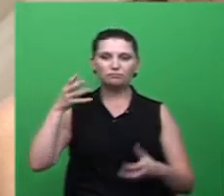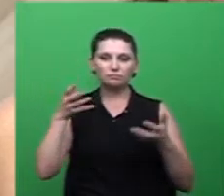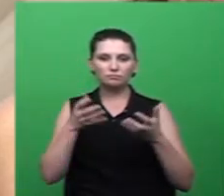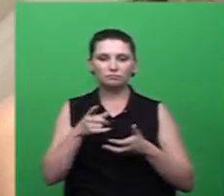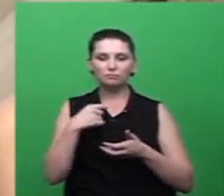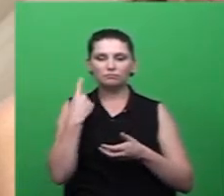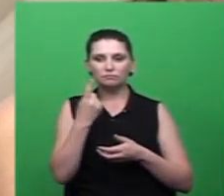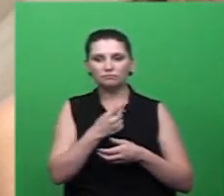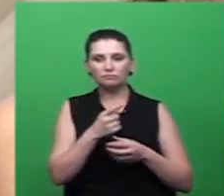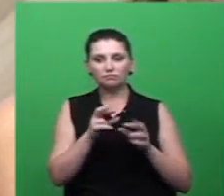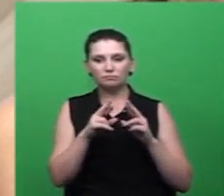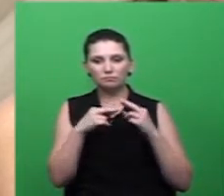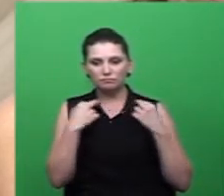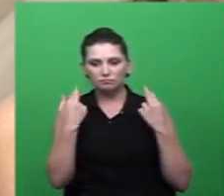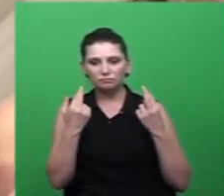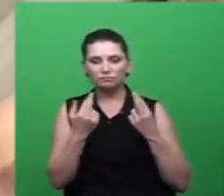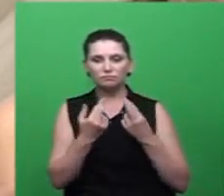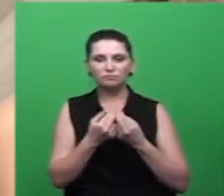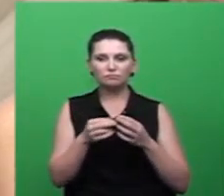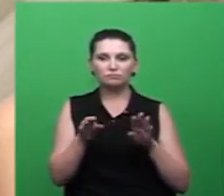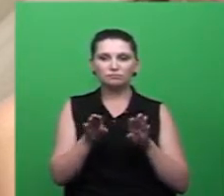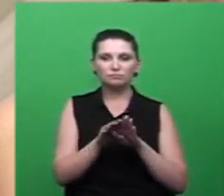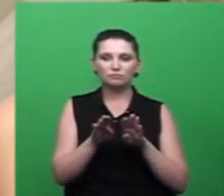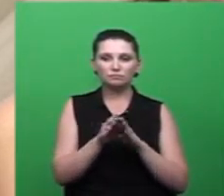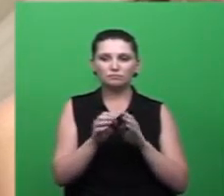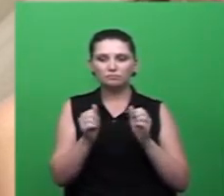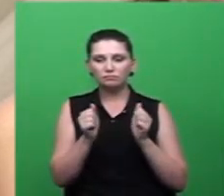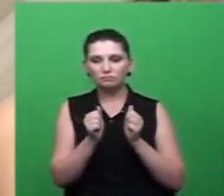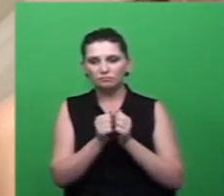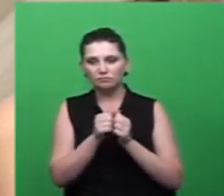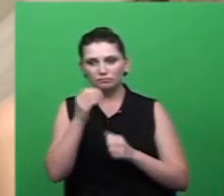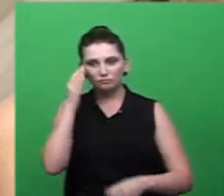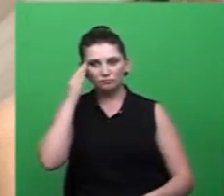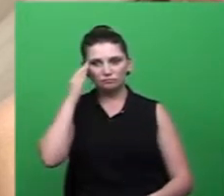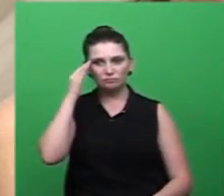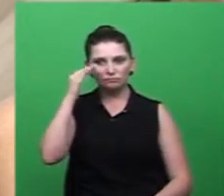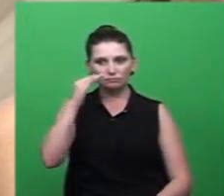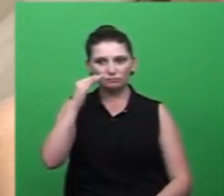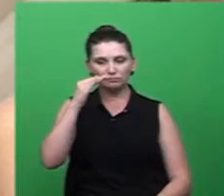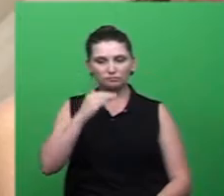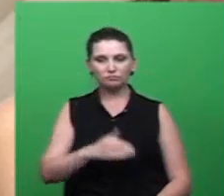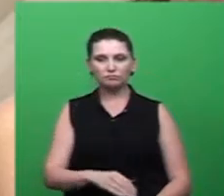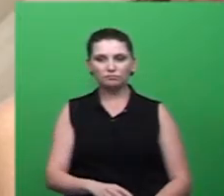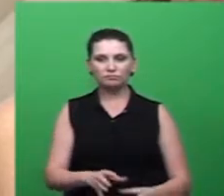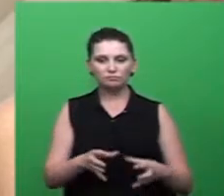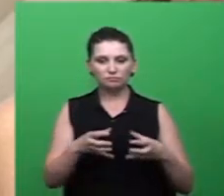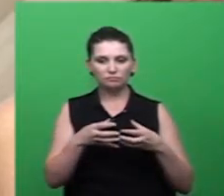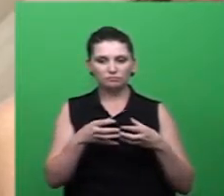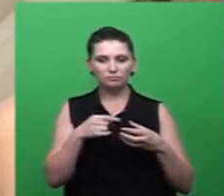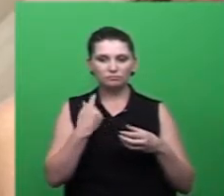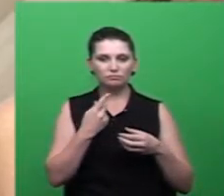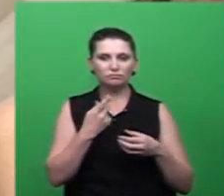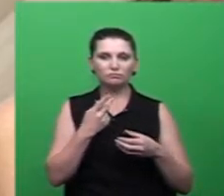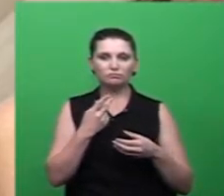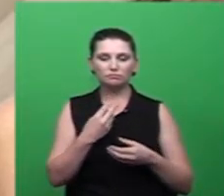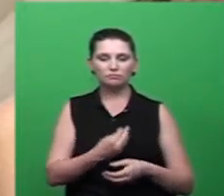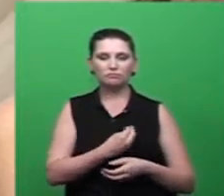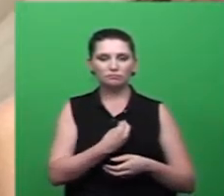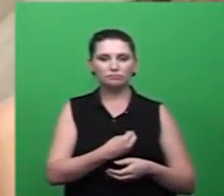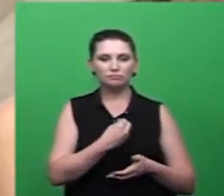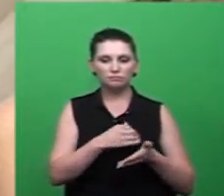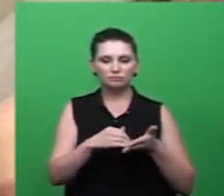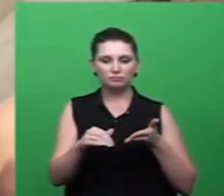reunião com o exército o secretário esteve também presente nós nos colocamos à